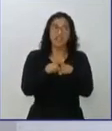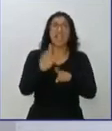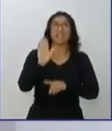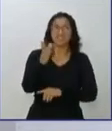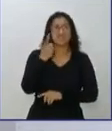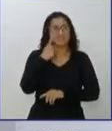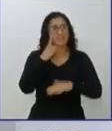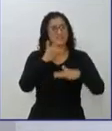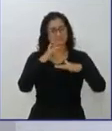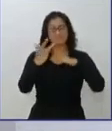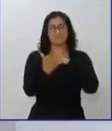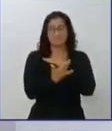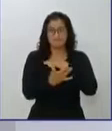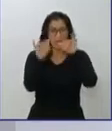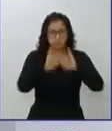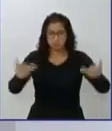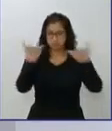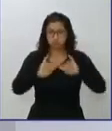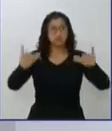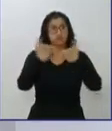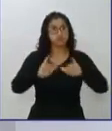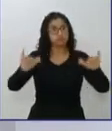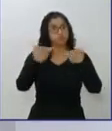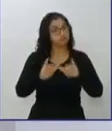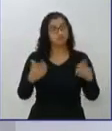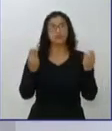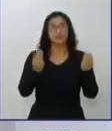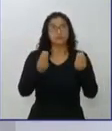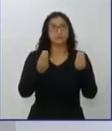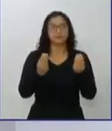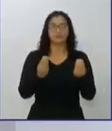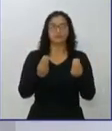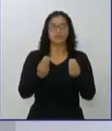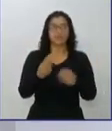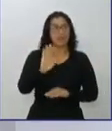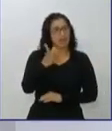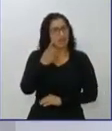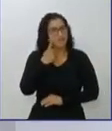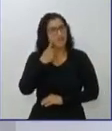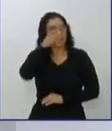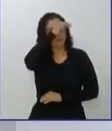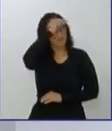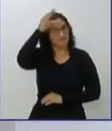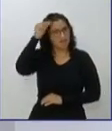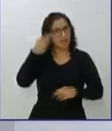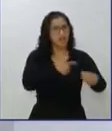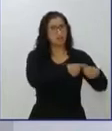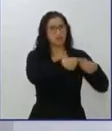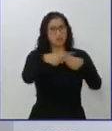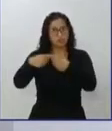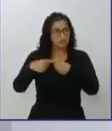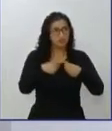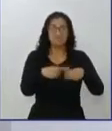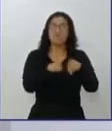até agentes públicos, alguns prefeitos e vereadores defendendo o seu candidato, isso é natural, mas espalhando